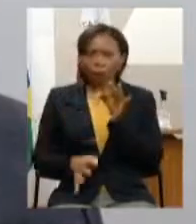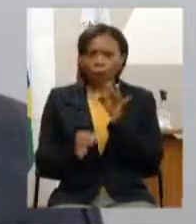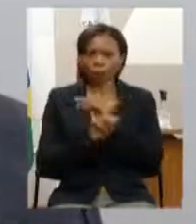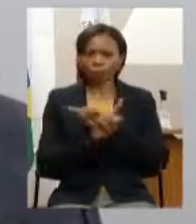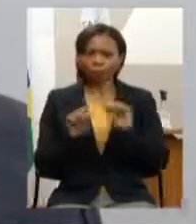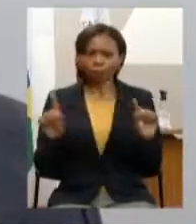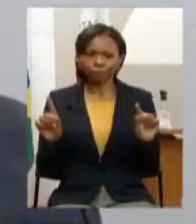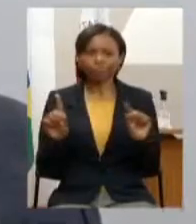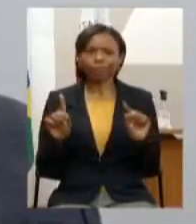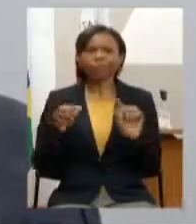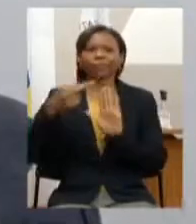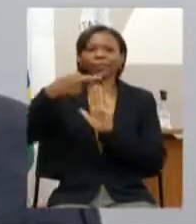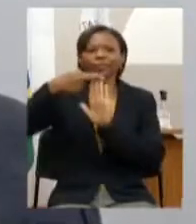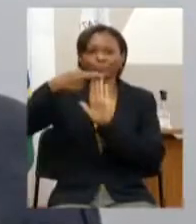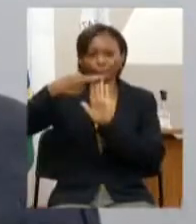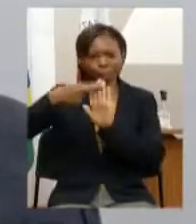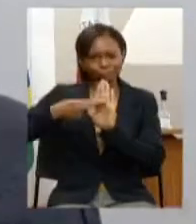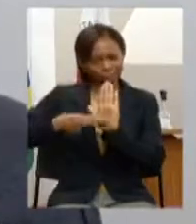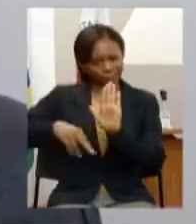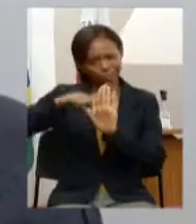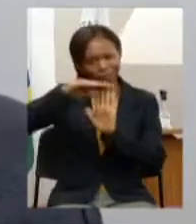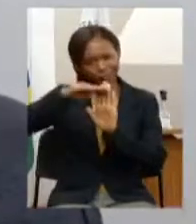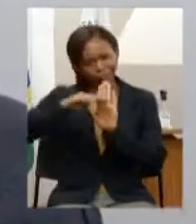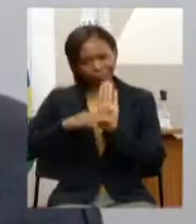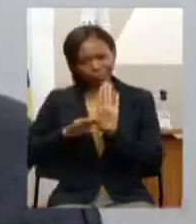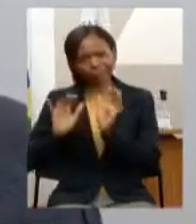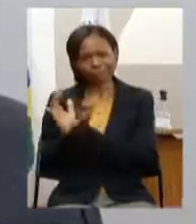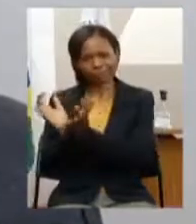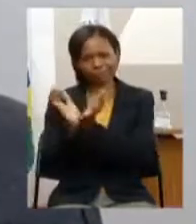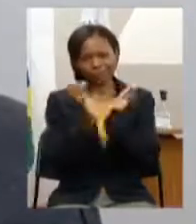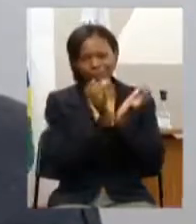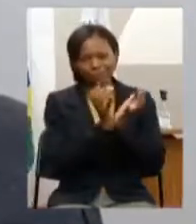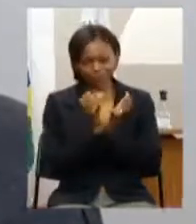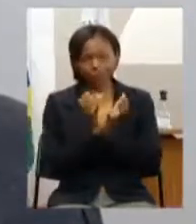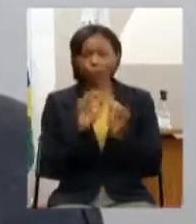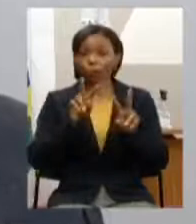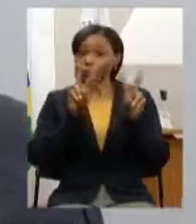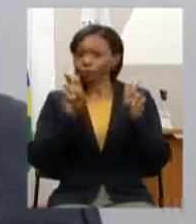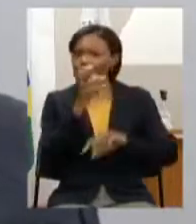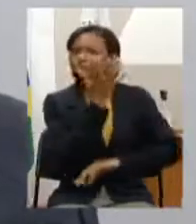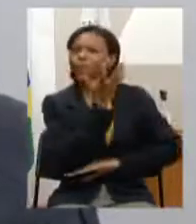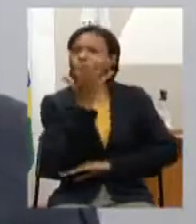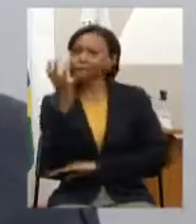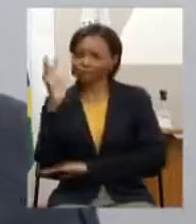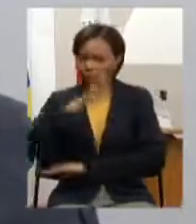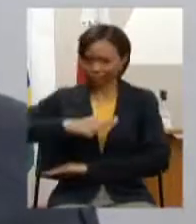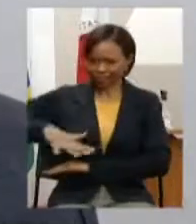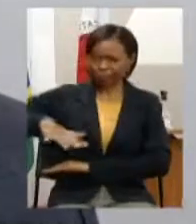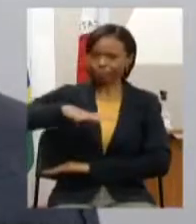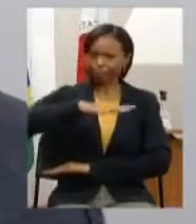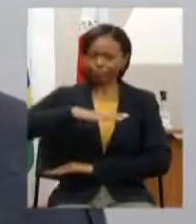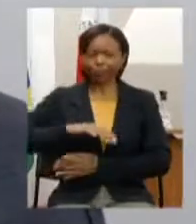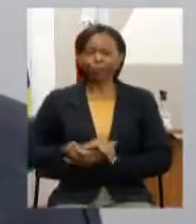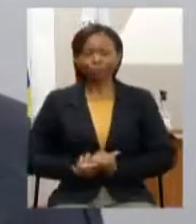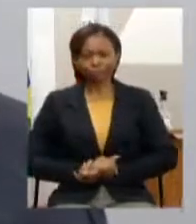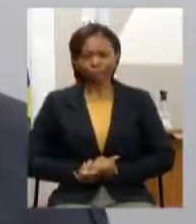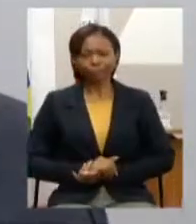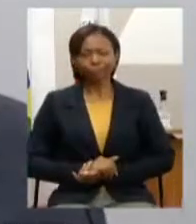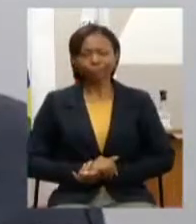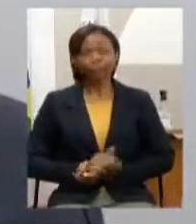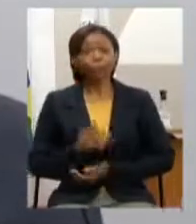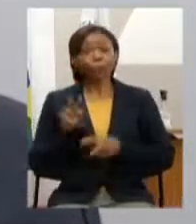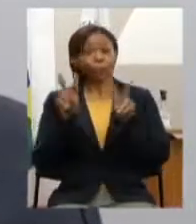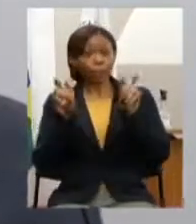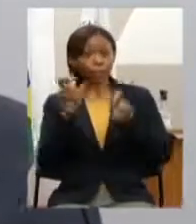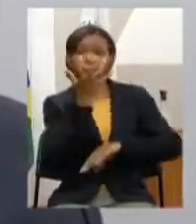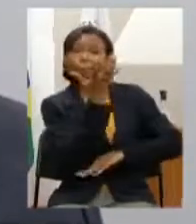ao relatório dos grupos de trabalho do tema meio ambiente tá certo então o tema meio ambiente